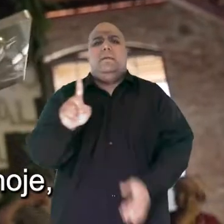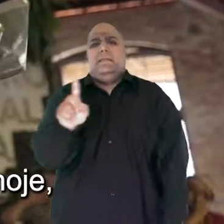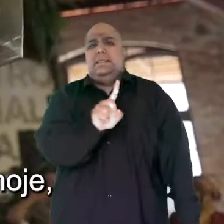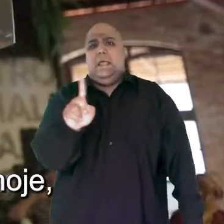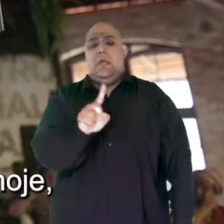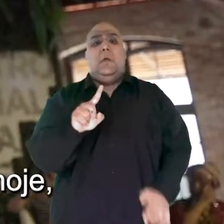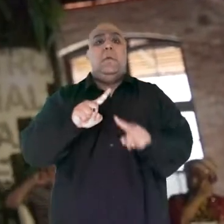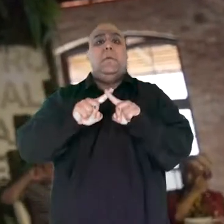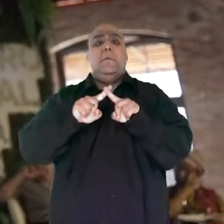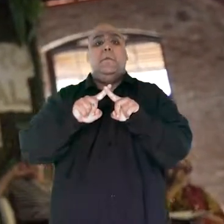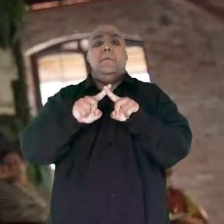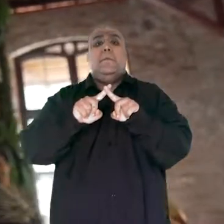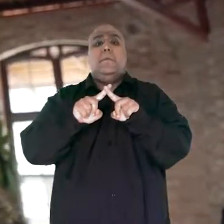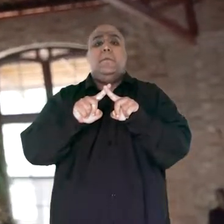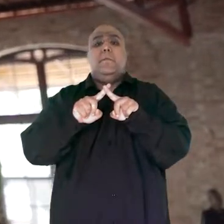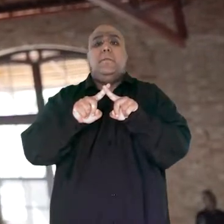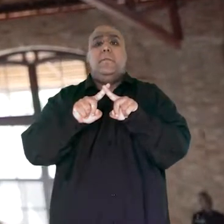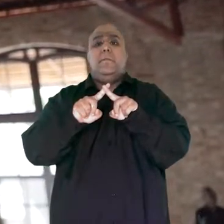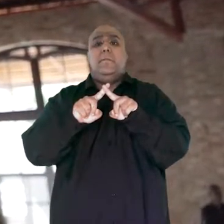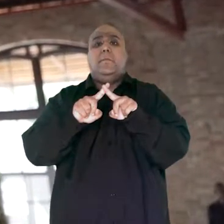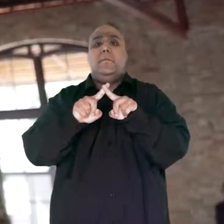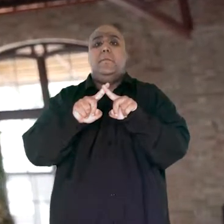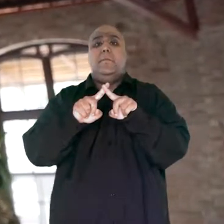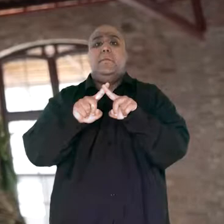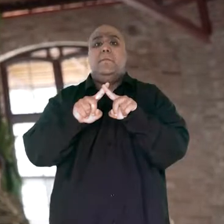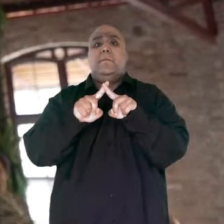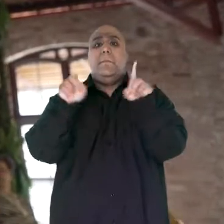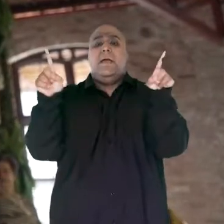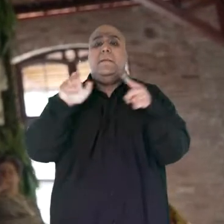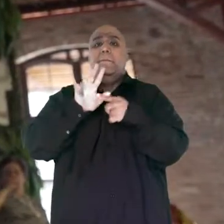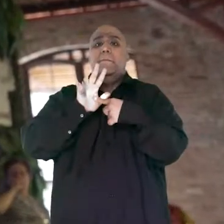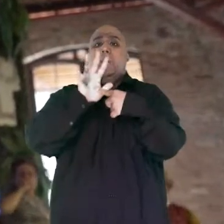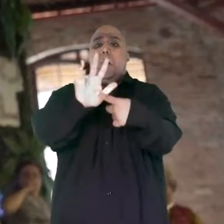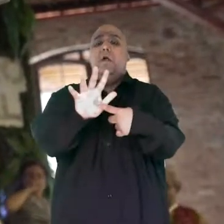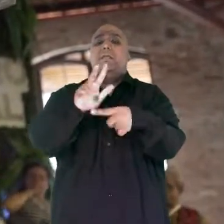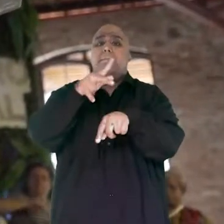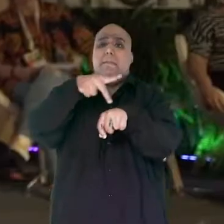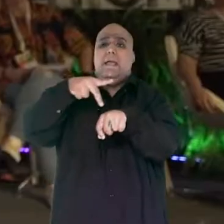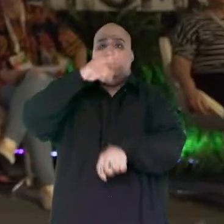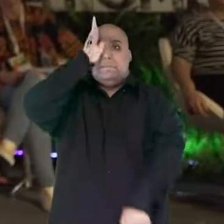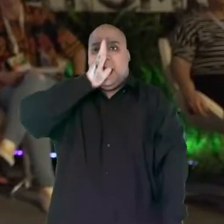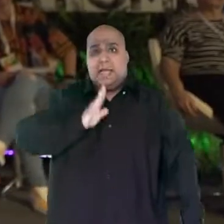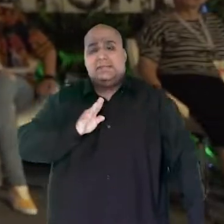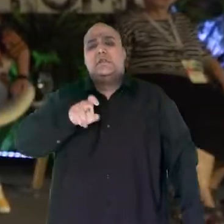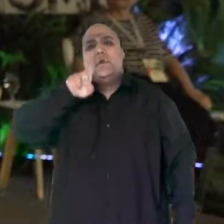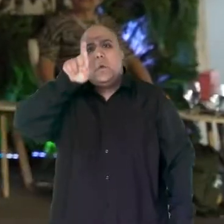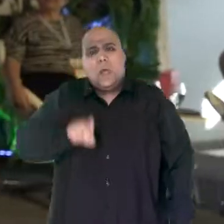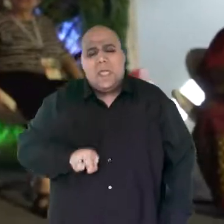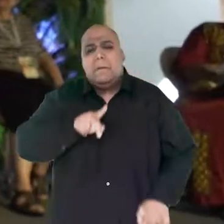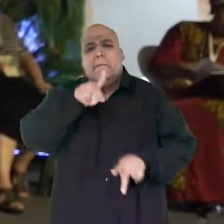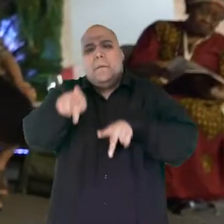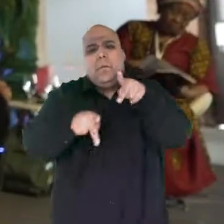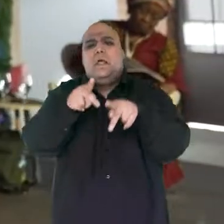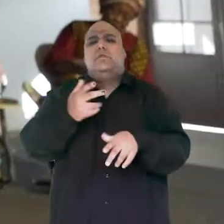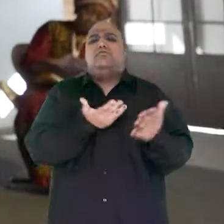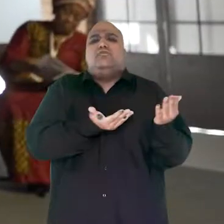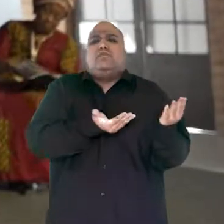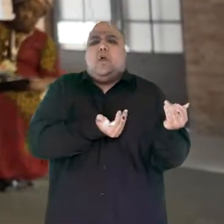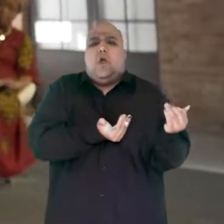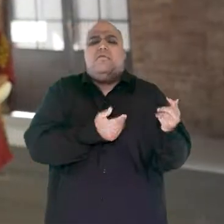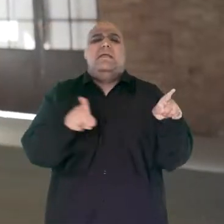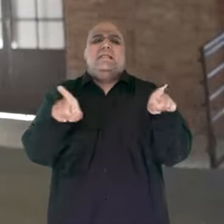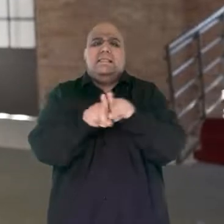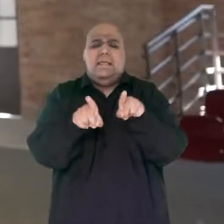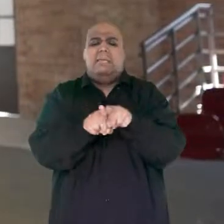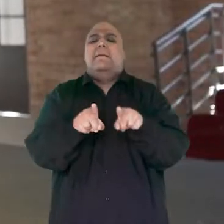isso hoje, mas projeta um futuro para o país, sobretudo em relação às populações mais